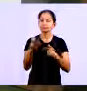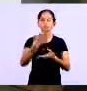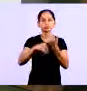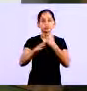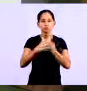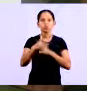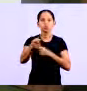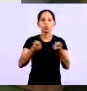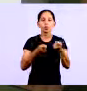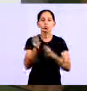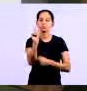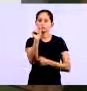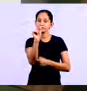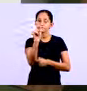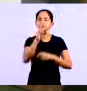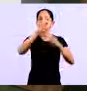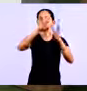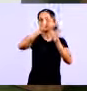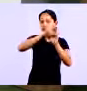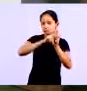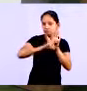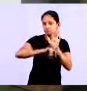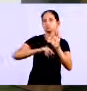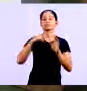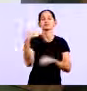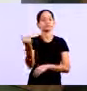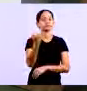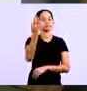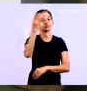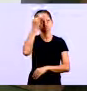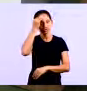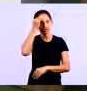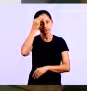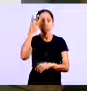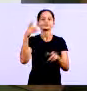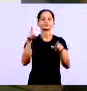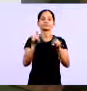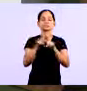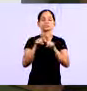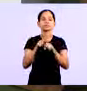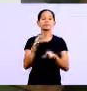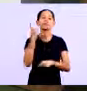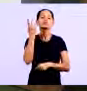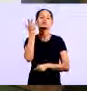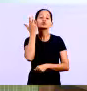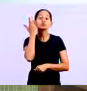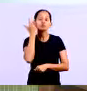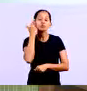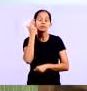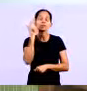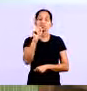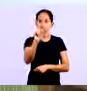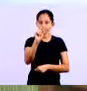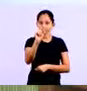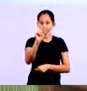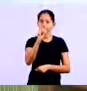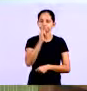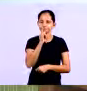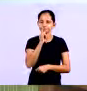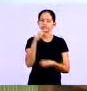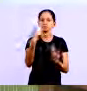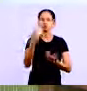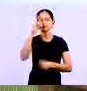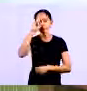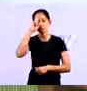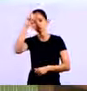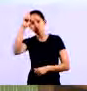controles financeiros E são uma ferramenta muito importante para o empresário Gente, é muito comum Muito comum mesmo Que o empres